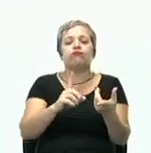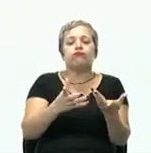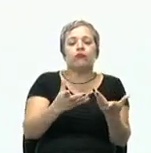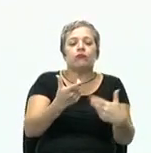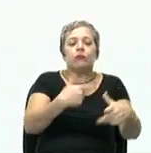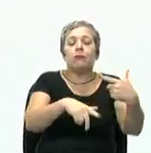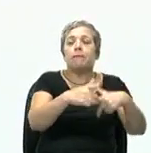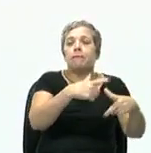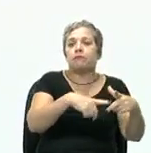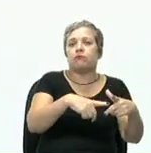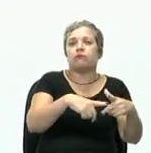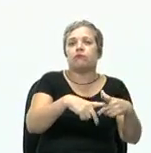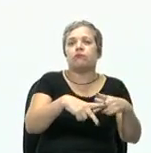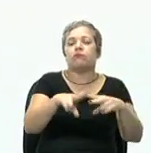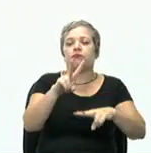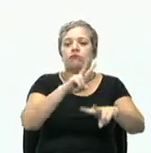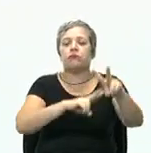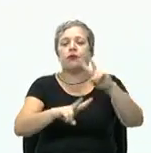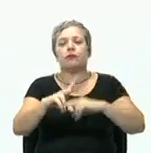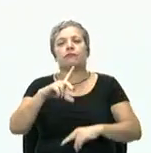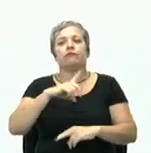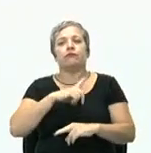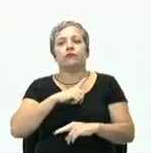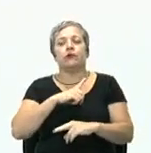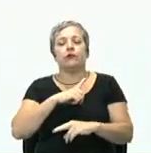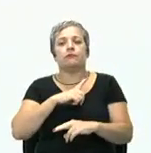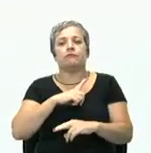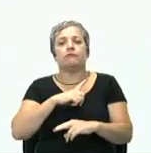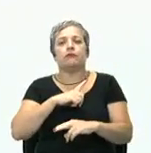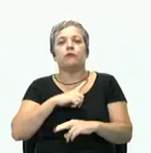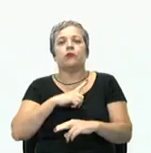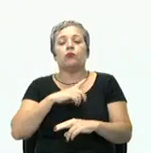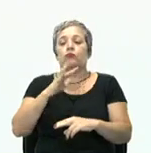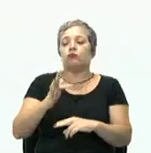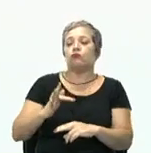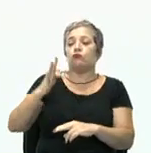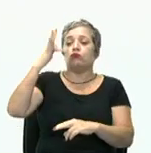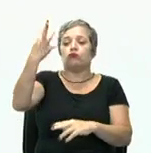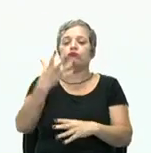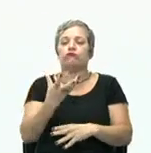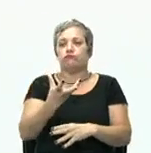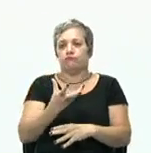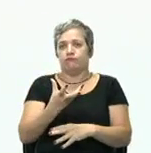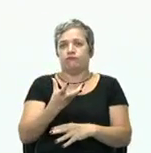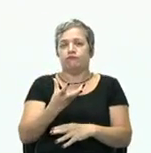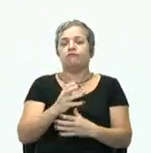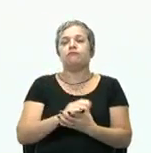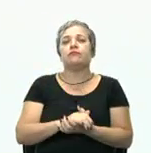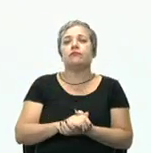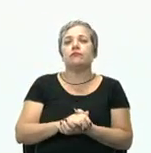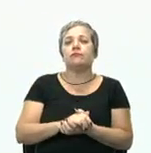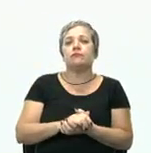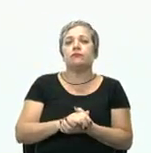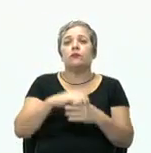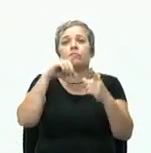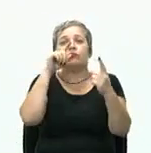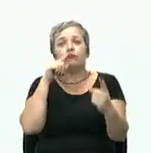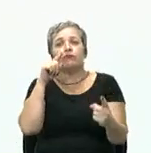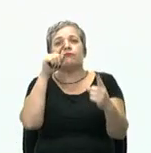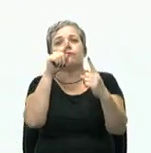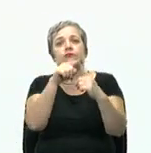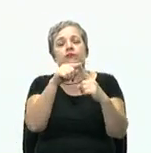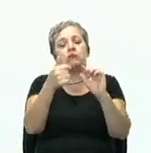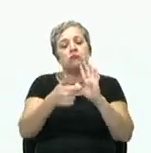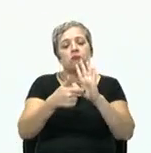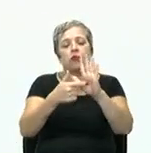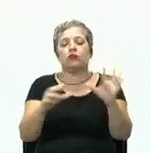organização. A visão vai proporcionar uma imagem do que a organização quer ser e os objetivos vão